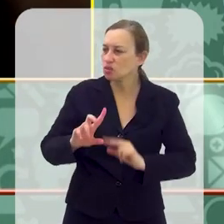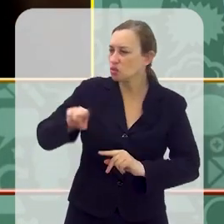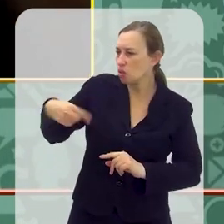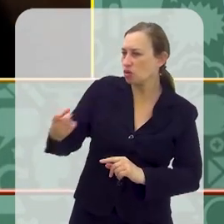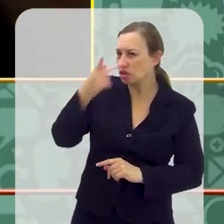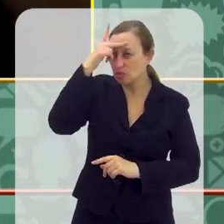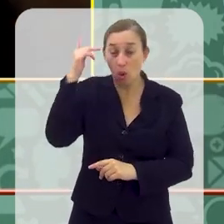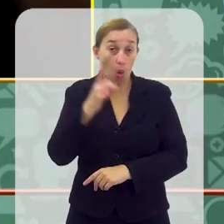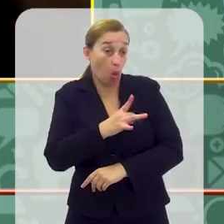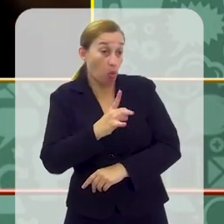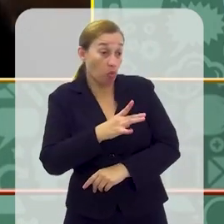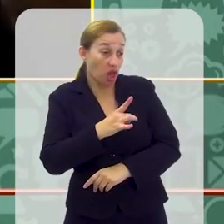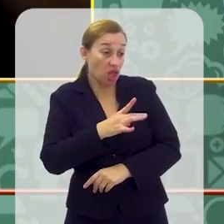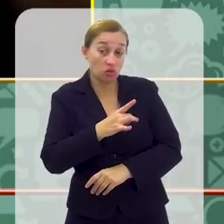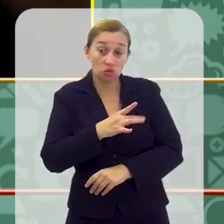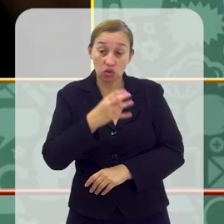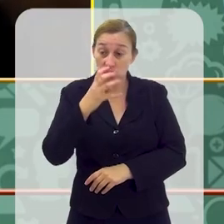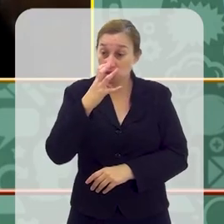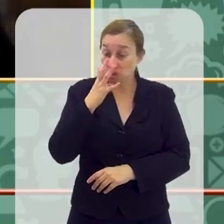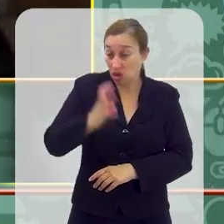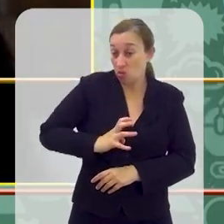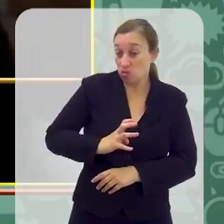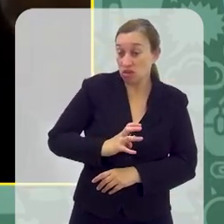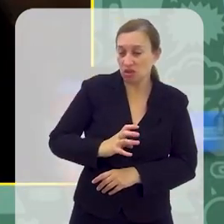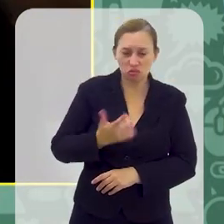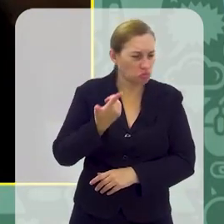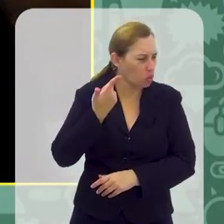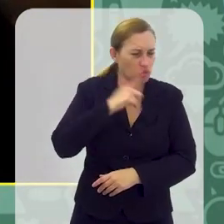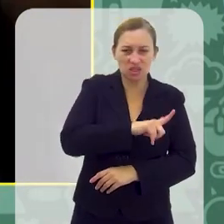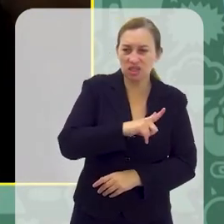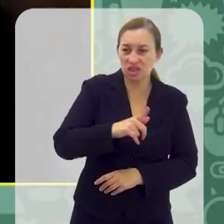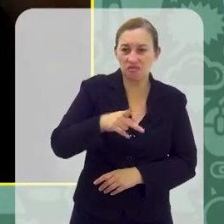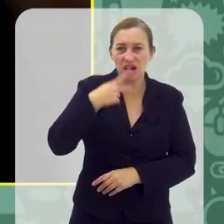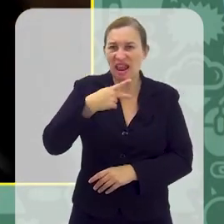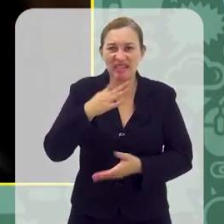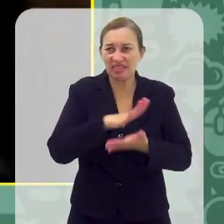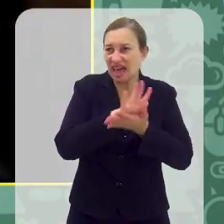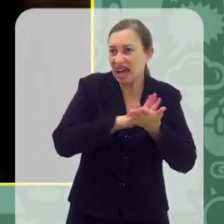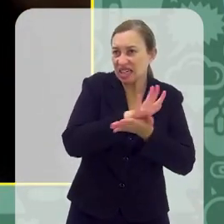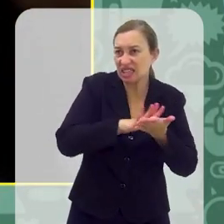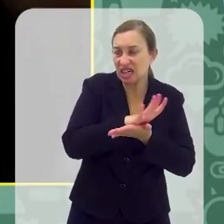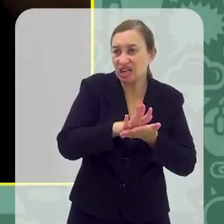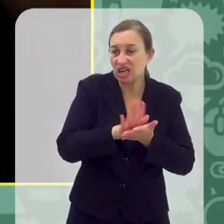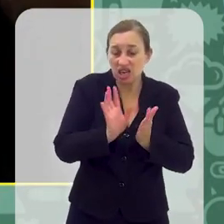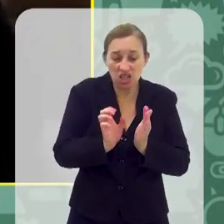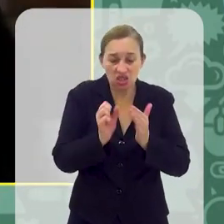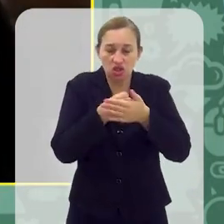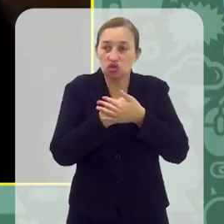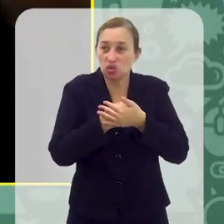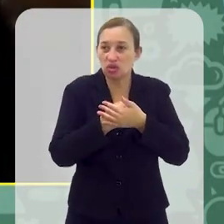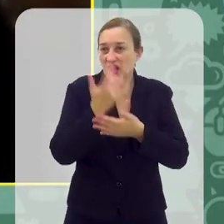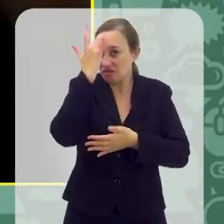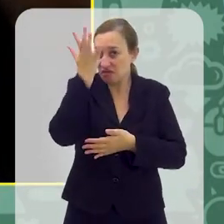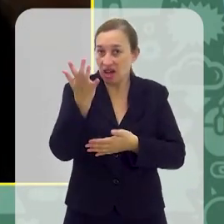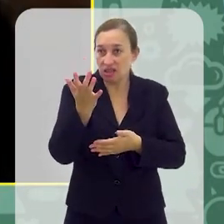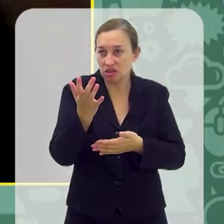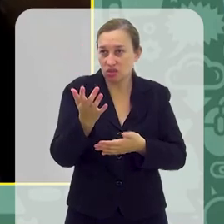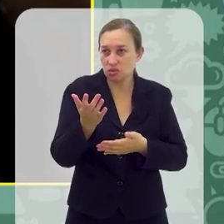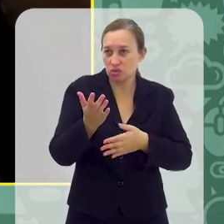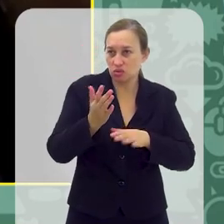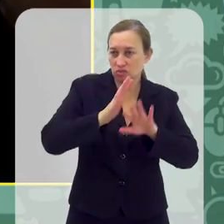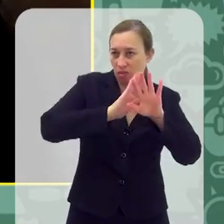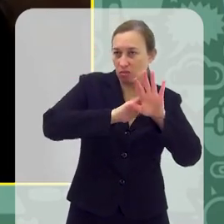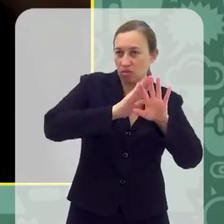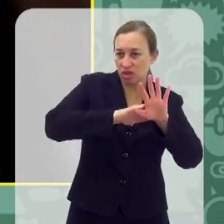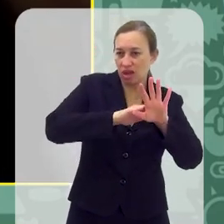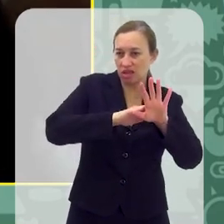pessoas, ou por medo de ser julgado, ou por não conseguir ali se expressar, e ficam atrás da tela porque é muito mais fácil, né? A tela causa um